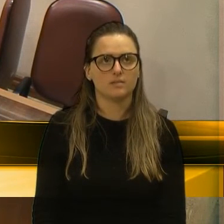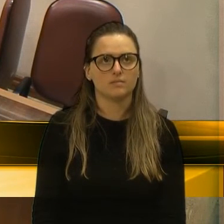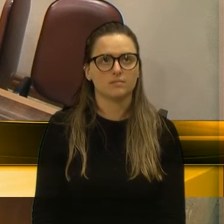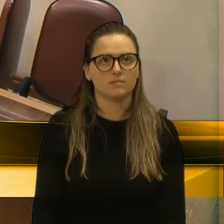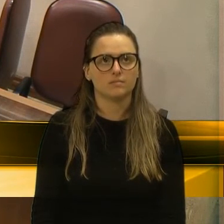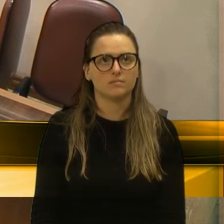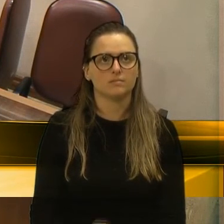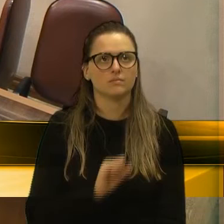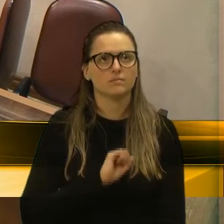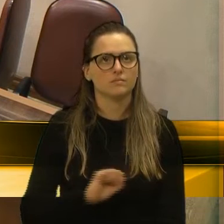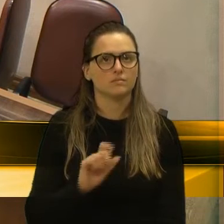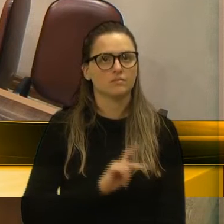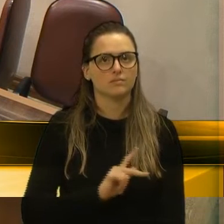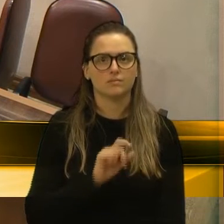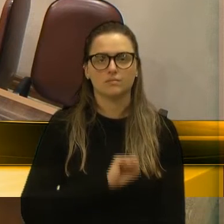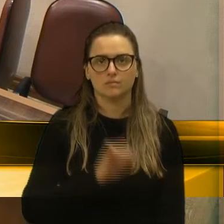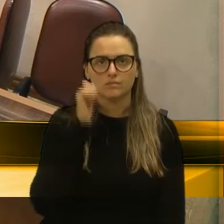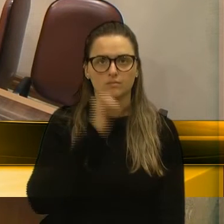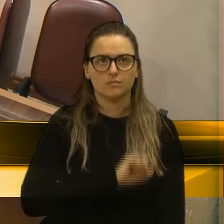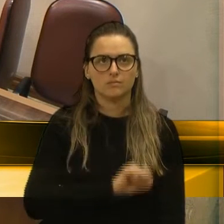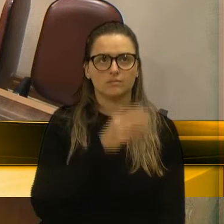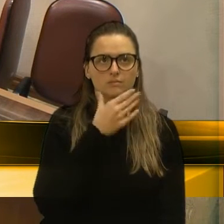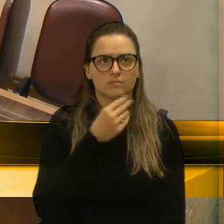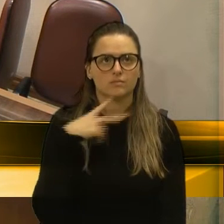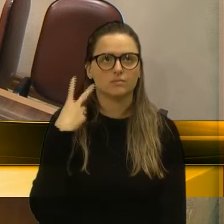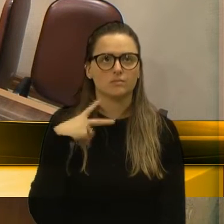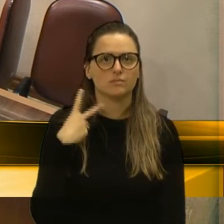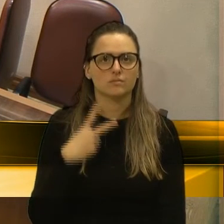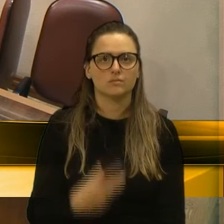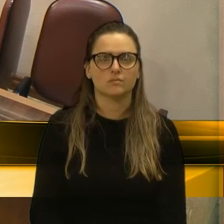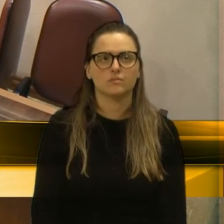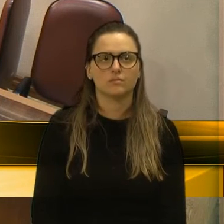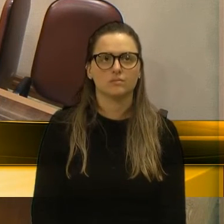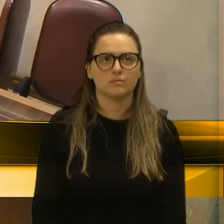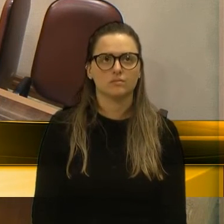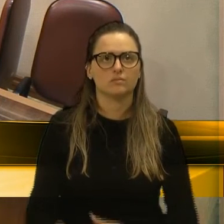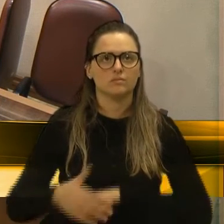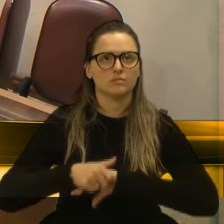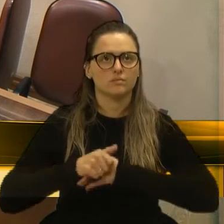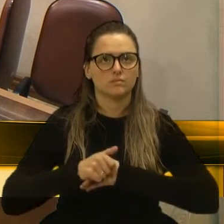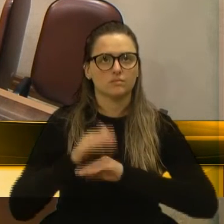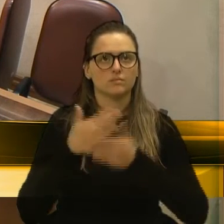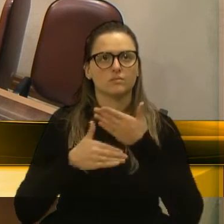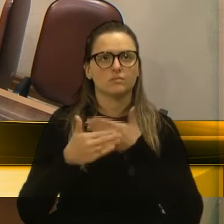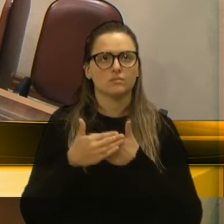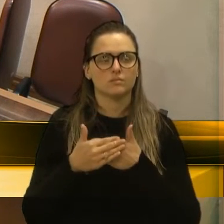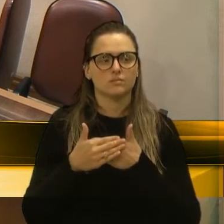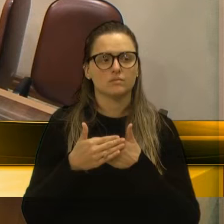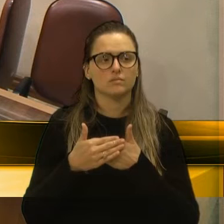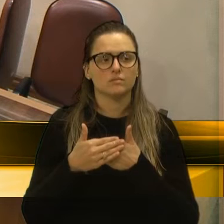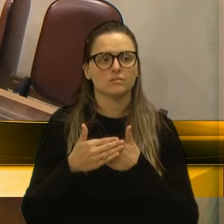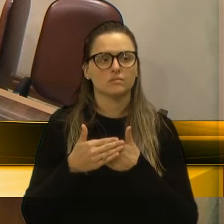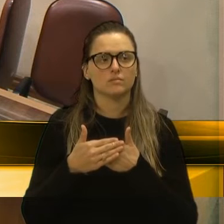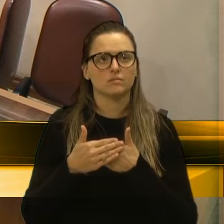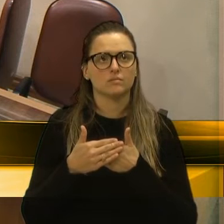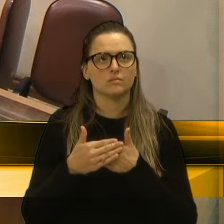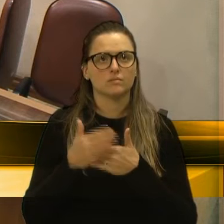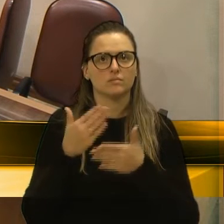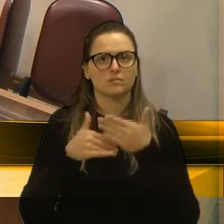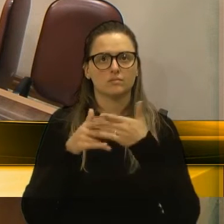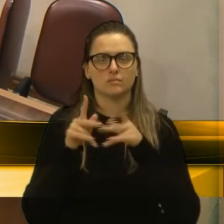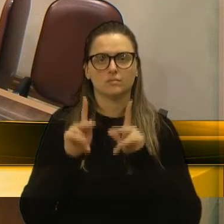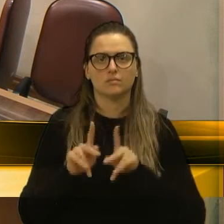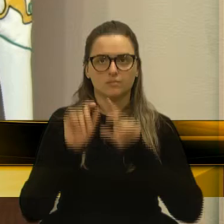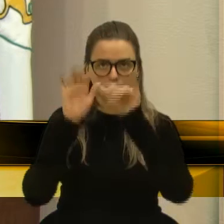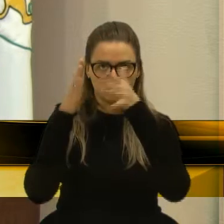Senhor presidente, senhoras e senhores vereadores, vou cumprimentar a todos que estão aqui no plenário, a todos que nos assistem pela TV